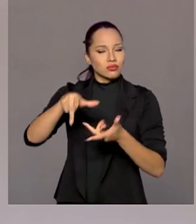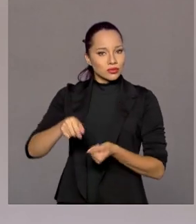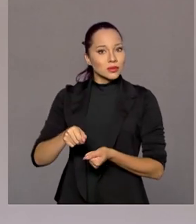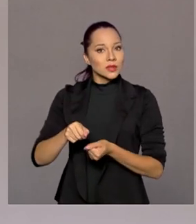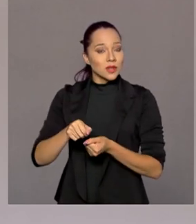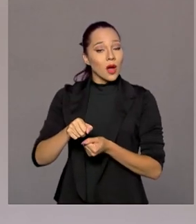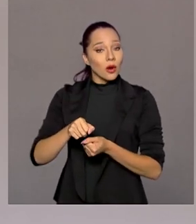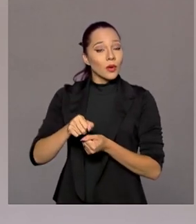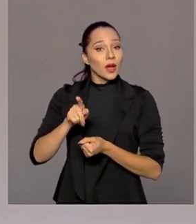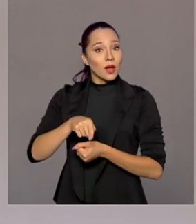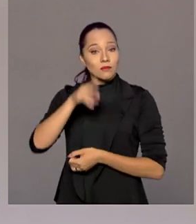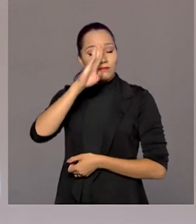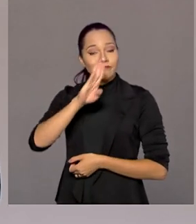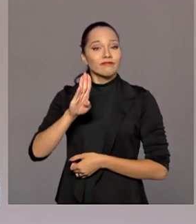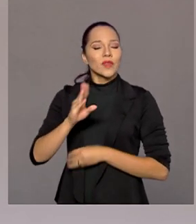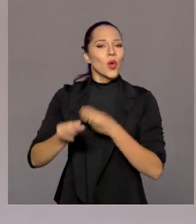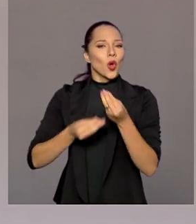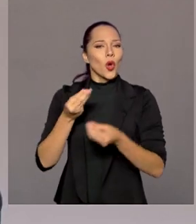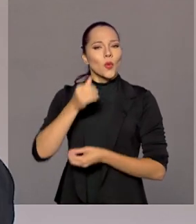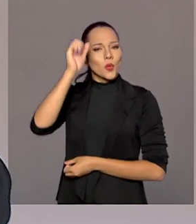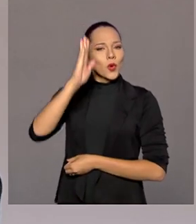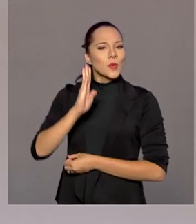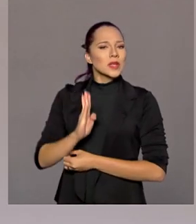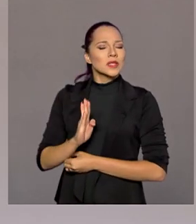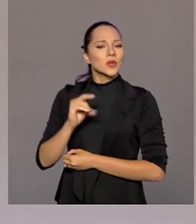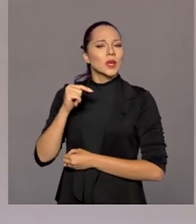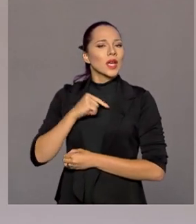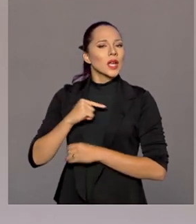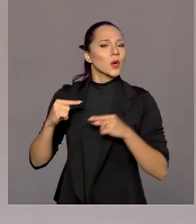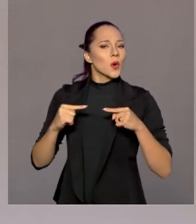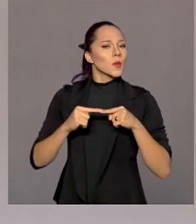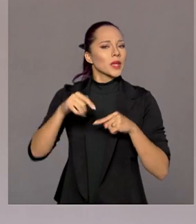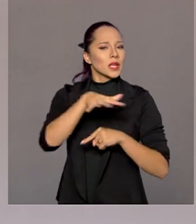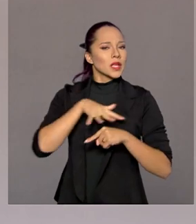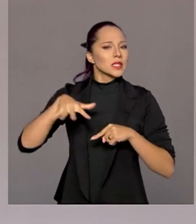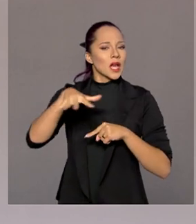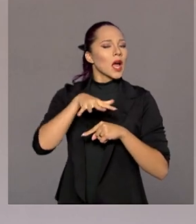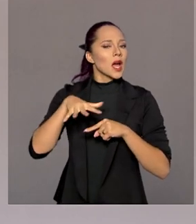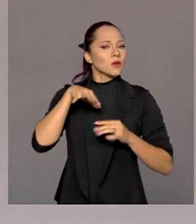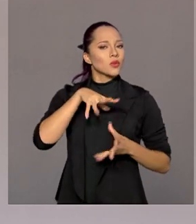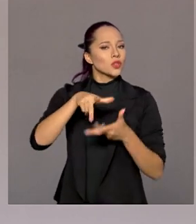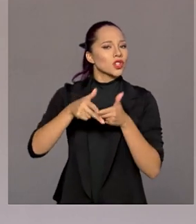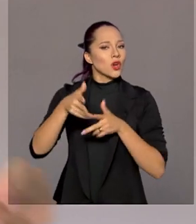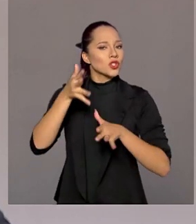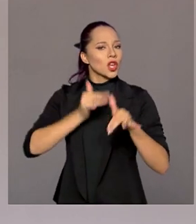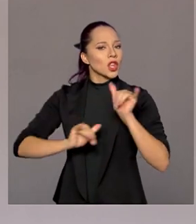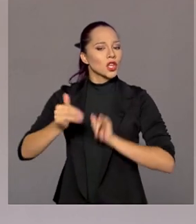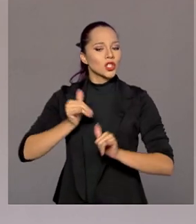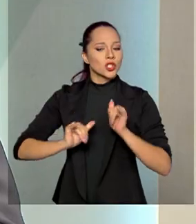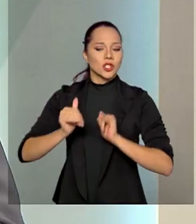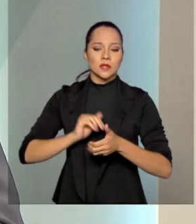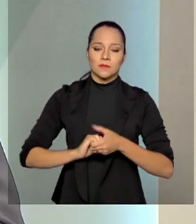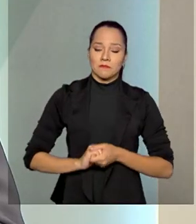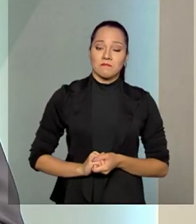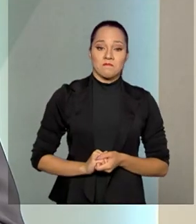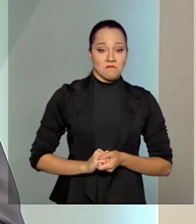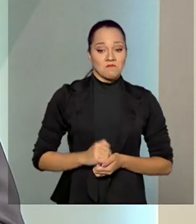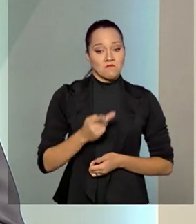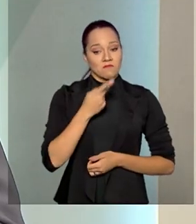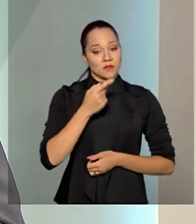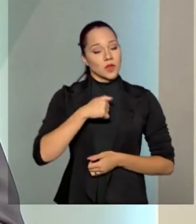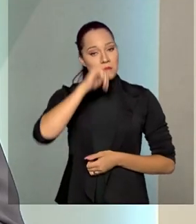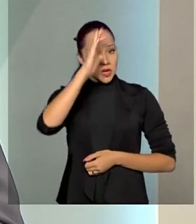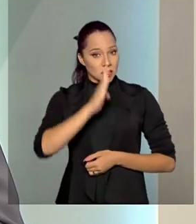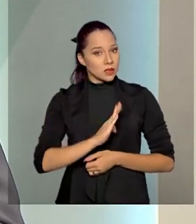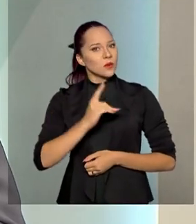power. Como é que o Brasil, ele se enquadra nesse mercado mundial de energia, ministro? Eu diria que o Brasil